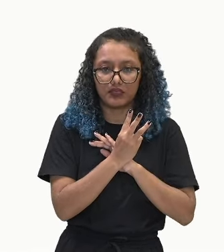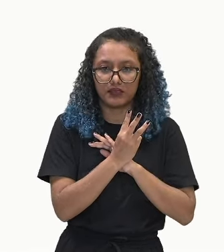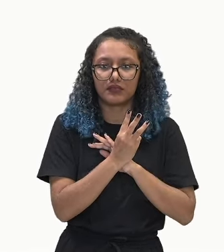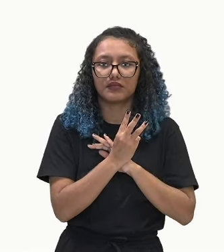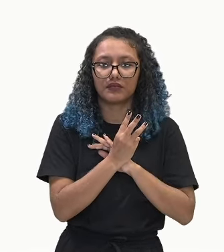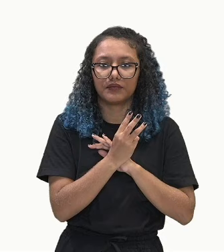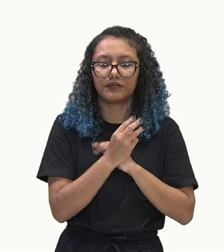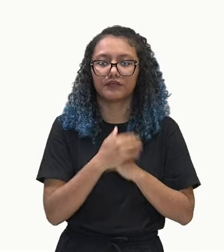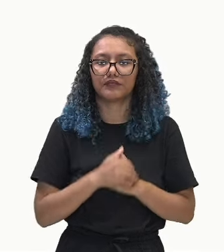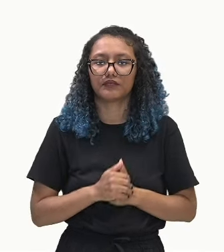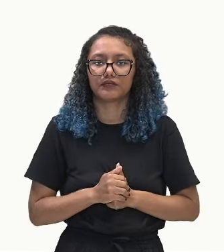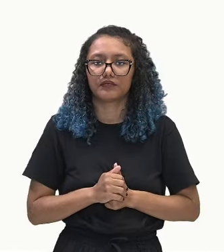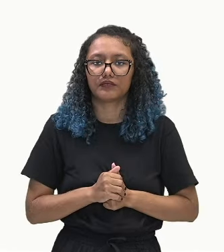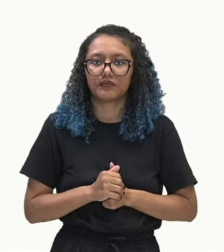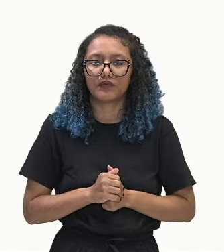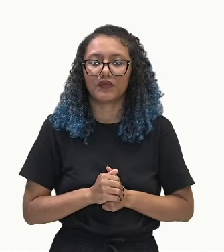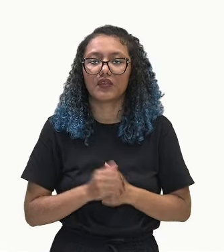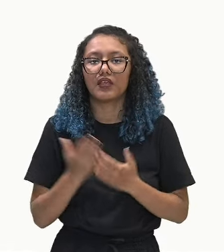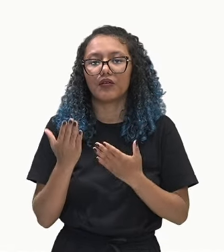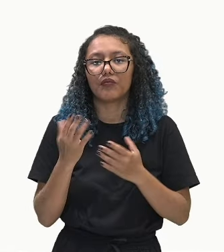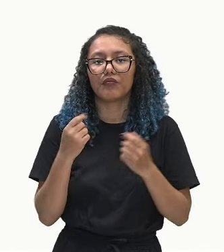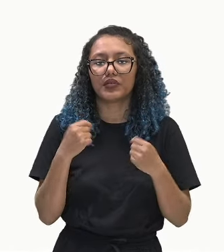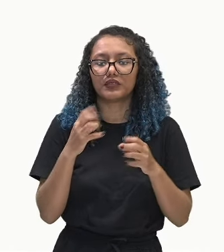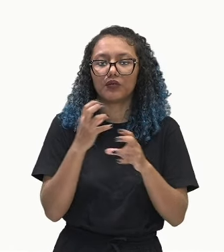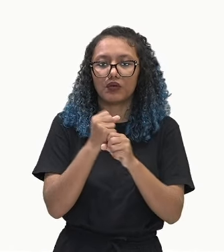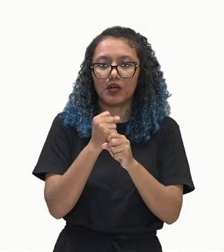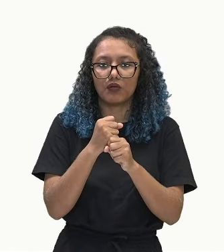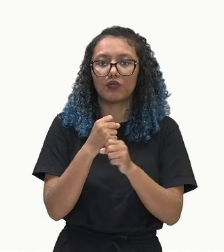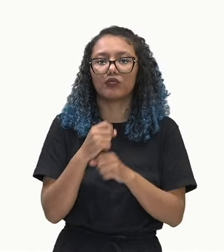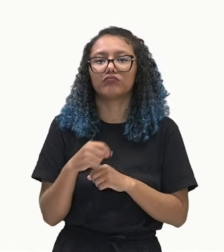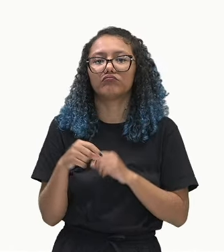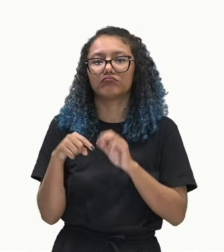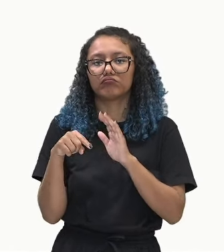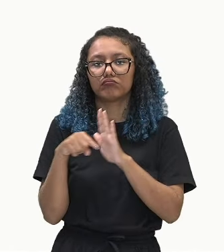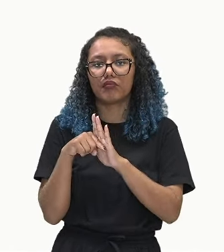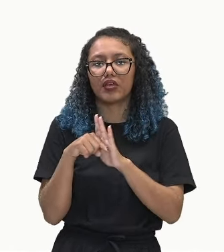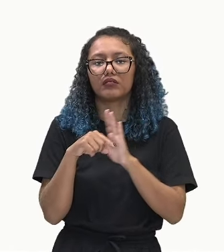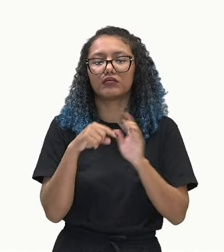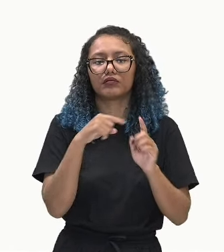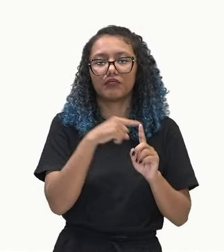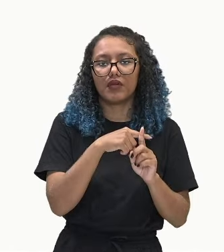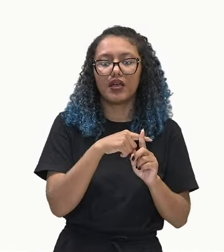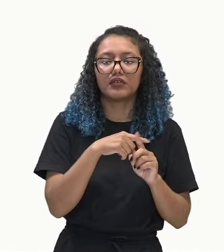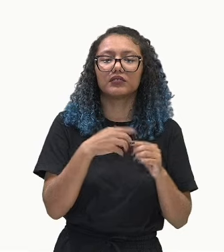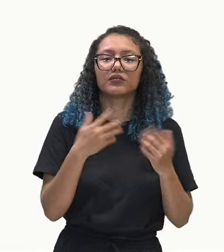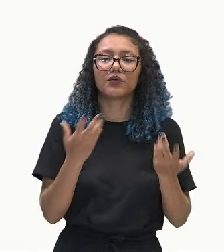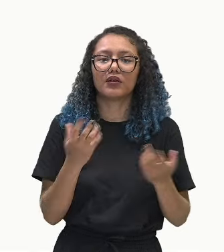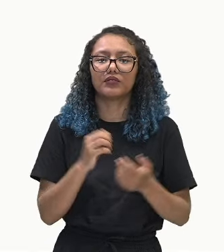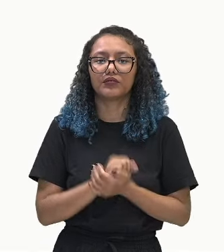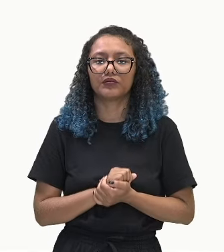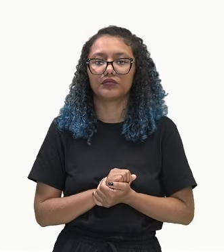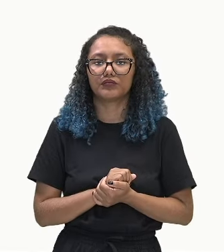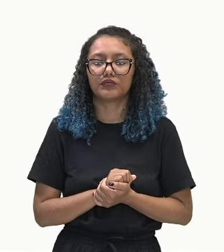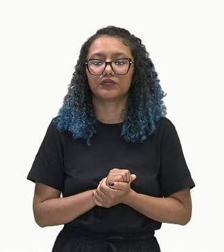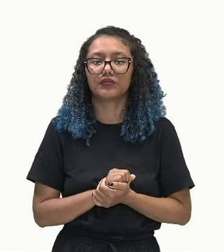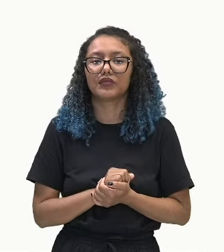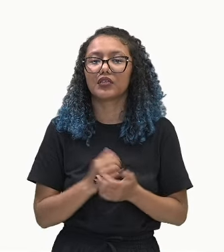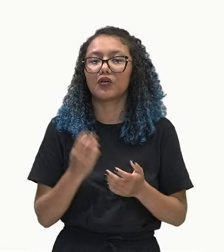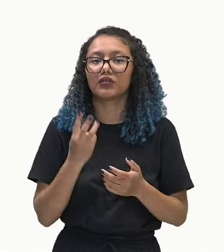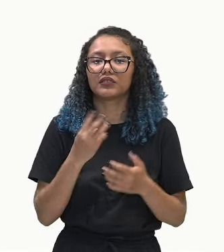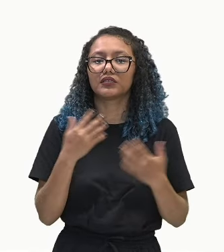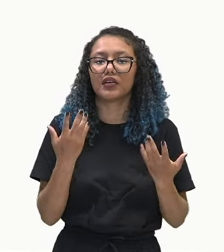e aqui a gente vai fazer o jogo de sinal, mais com menos dá menos, então o terceiro termo vai ser 8